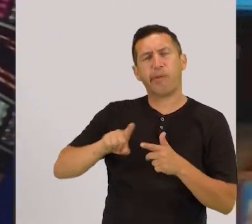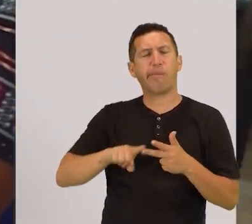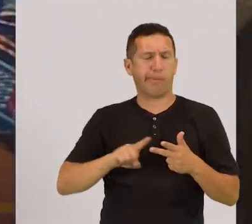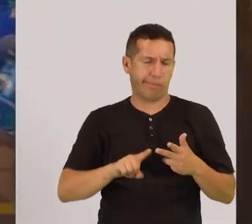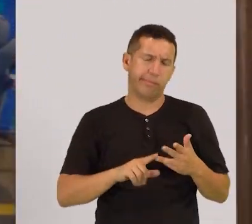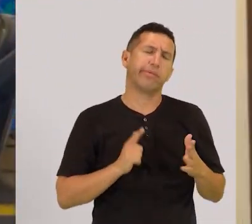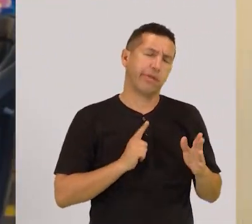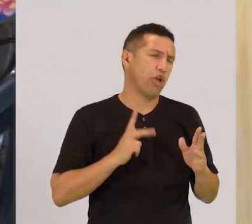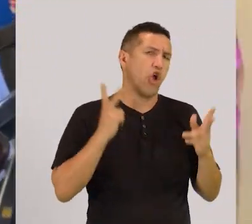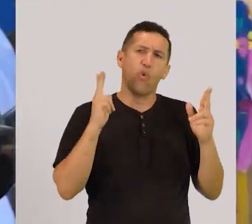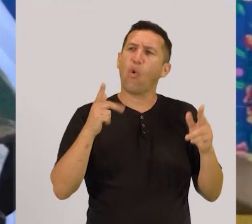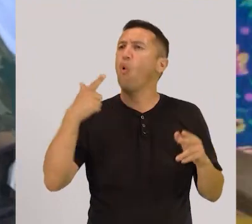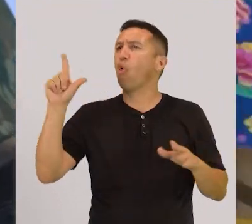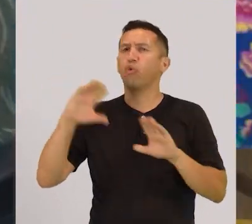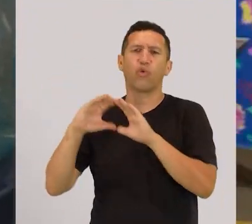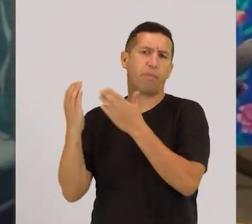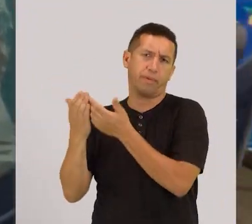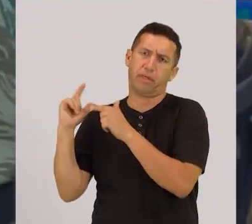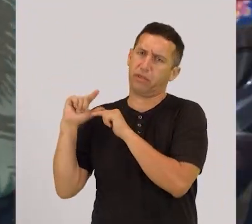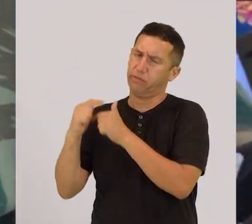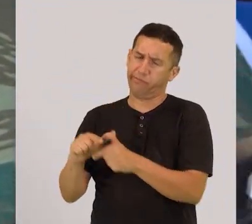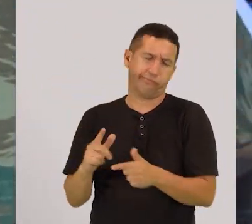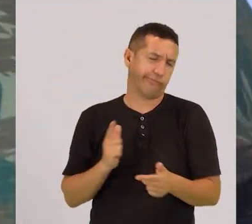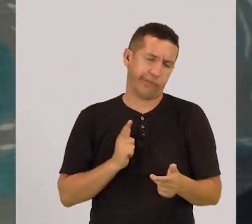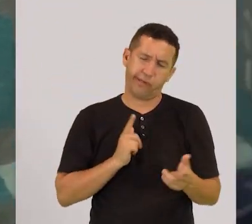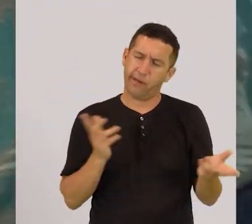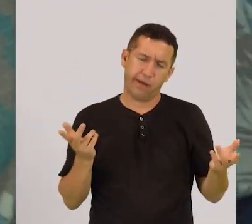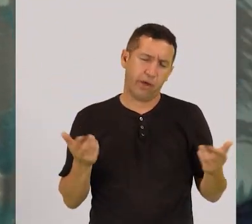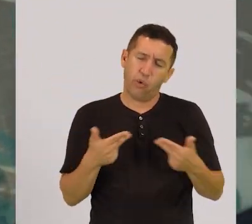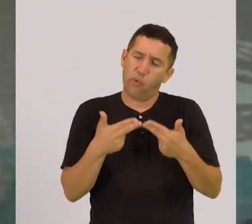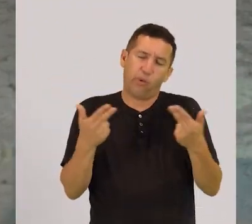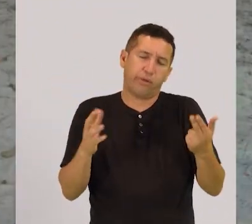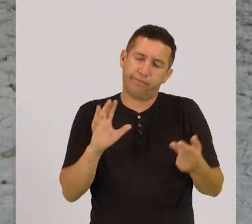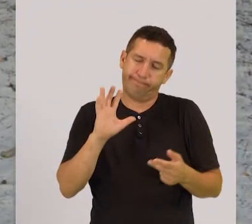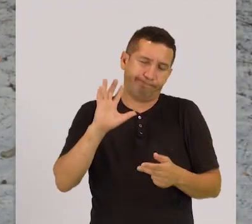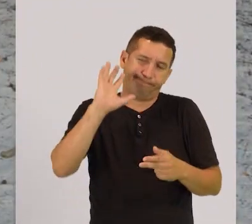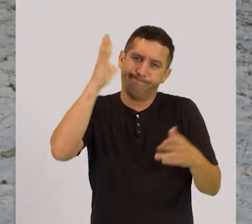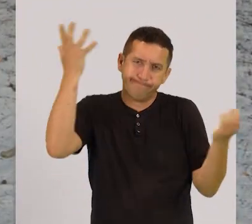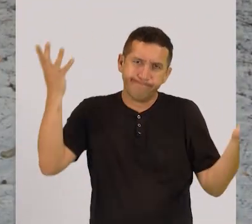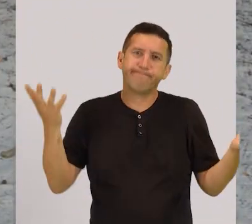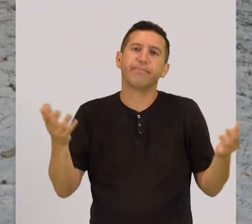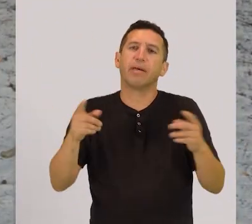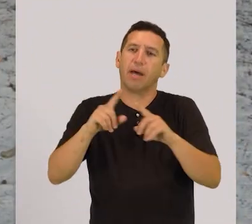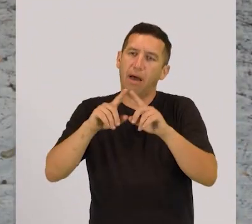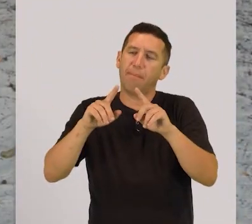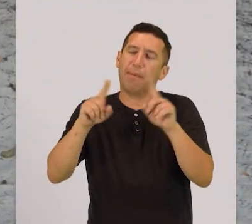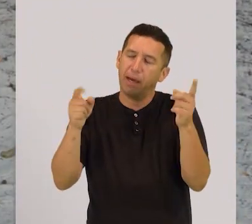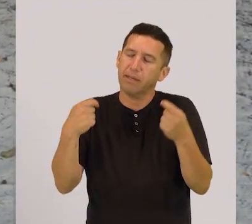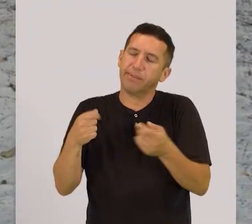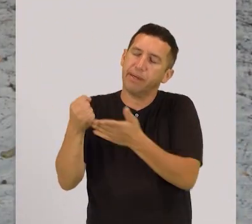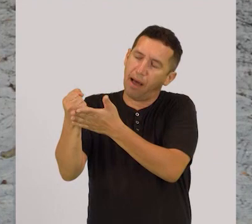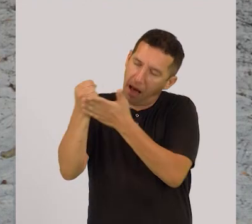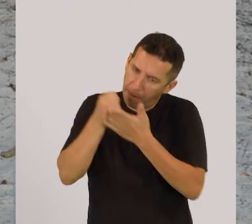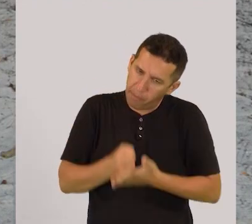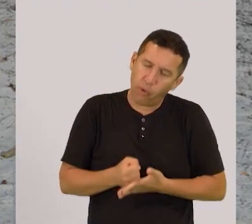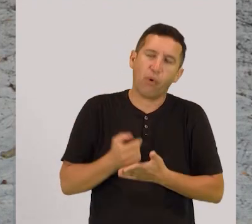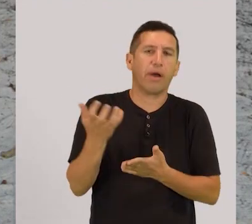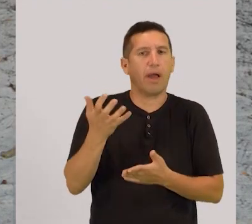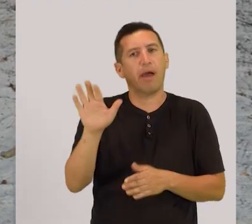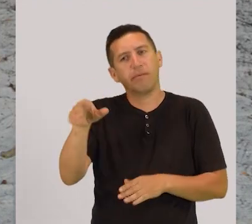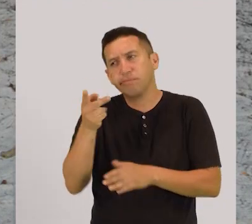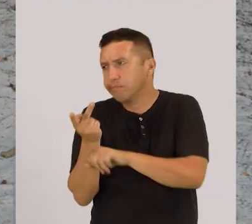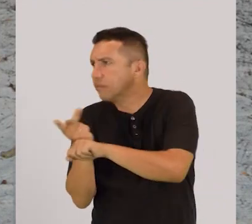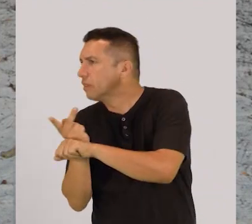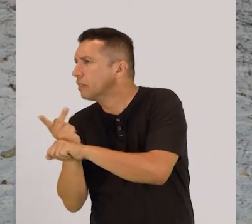enfrenta, como qualquer outra comunidade tradicional, né? São eventos que a gente tem buscado apoio, pensando